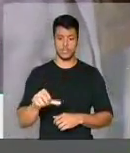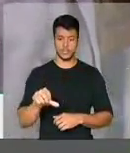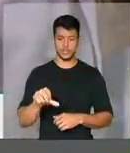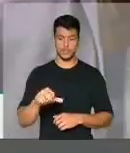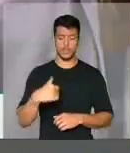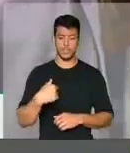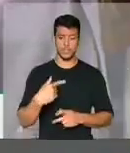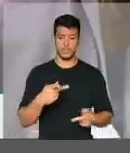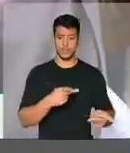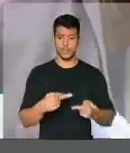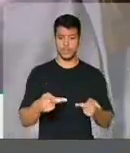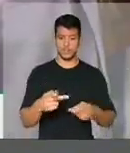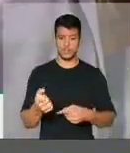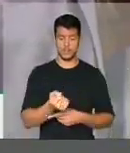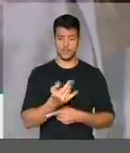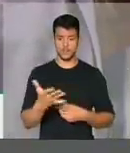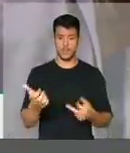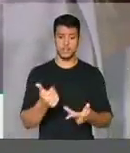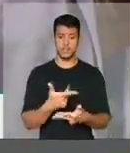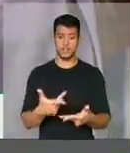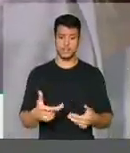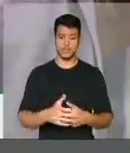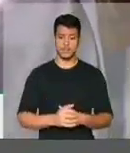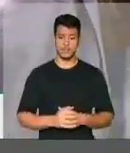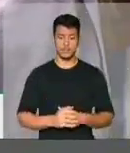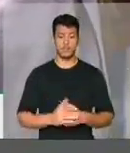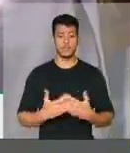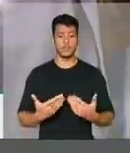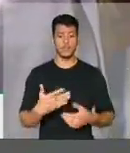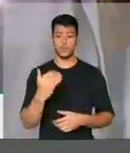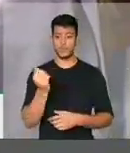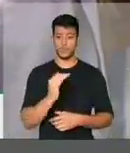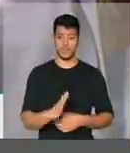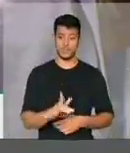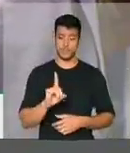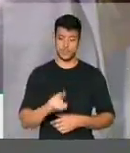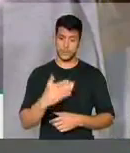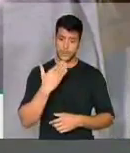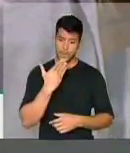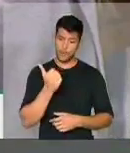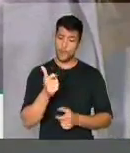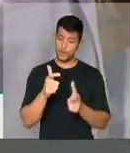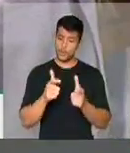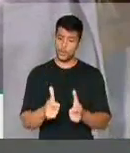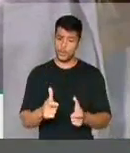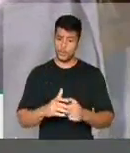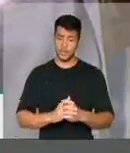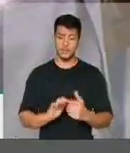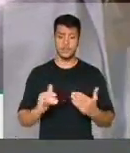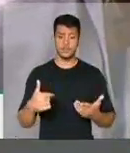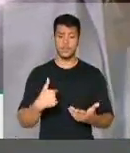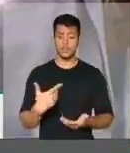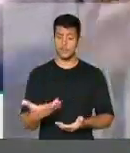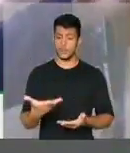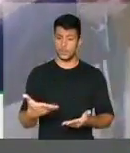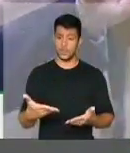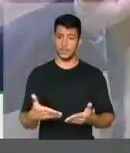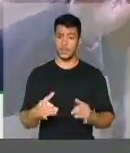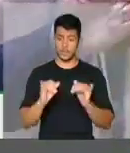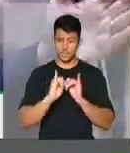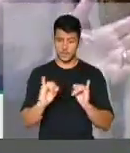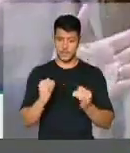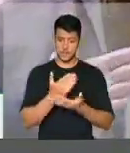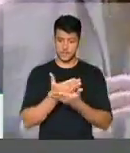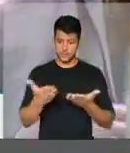ver a setor de academias de ginástica. O Brasil está entre as melhores e eu quero recomendar aqui aos